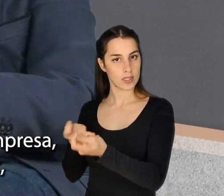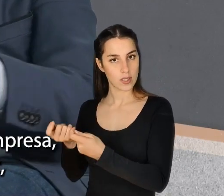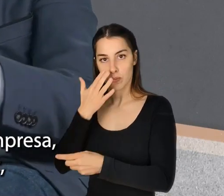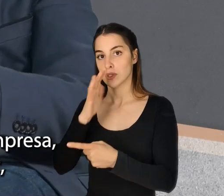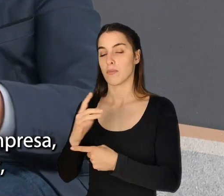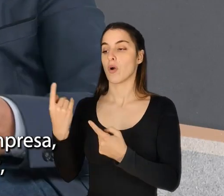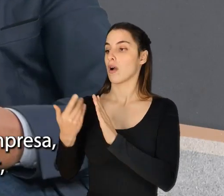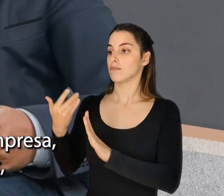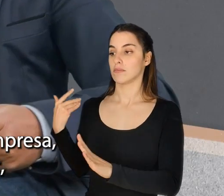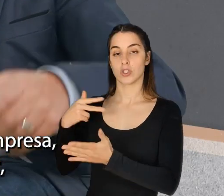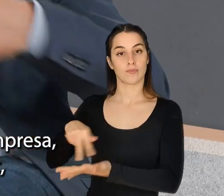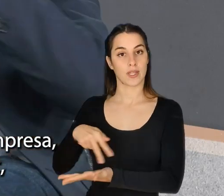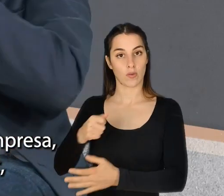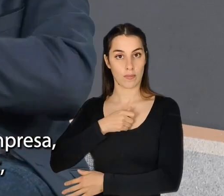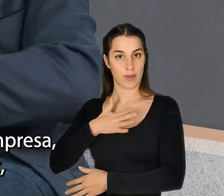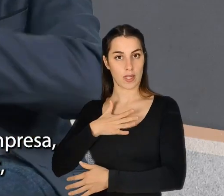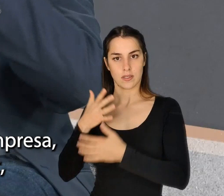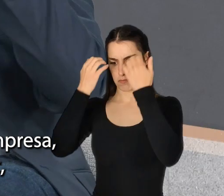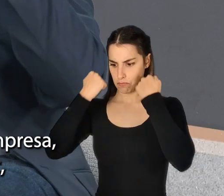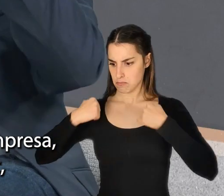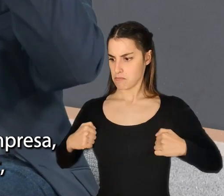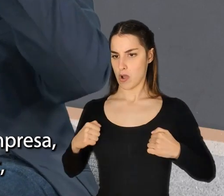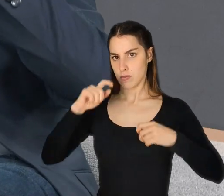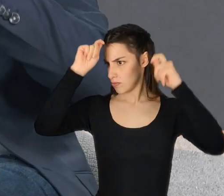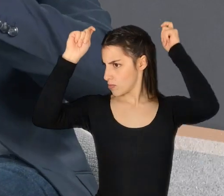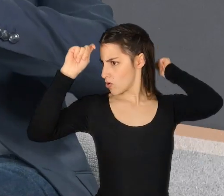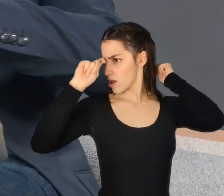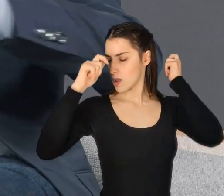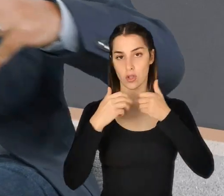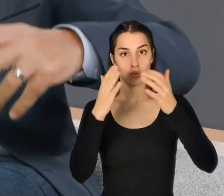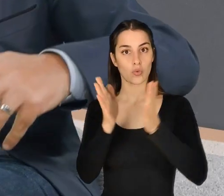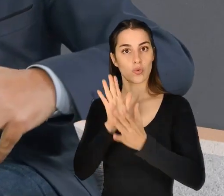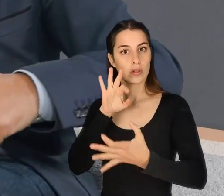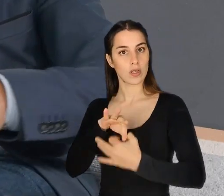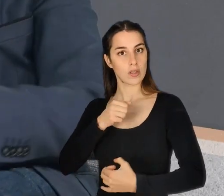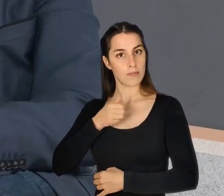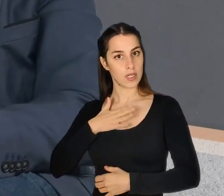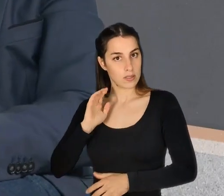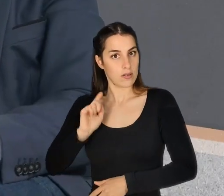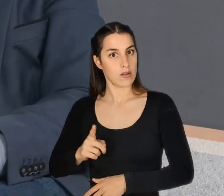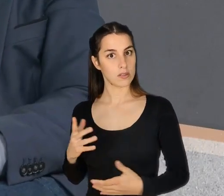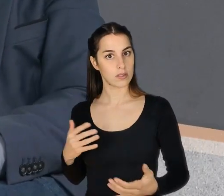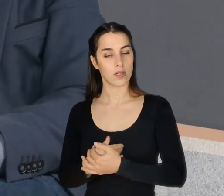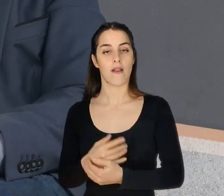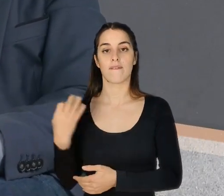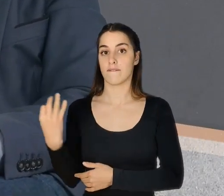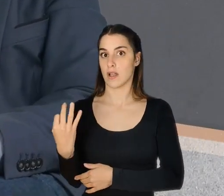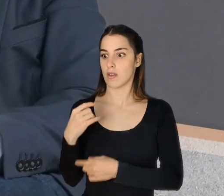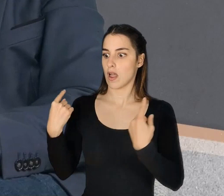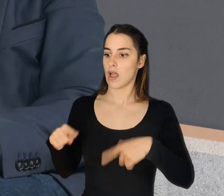Sim. Há dias tivemos um espetáculo com uma empresa em que o senhor andava polo de t-shirt, de boné, tudo e mais alguma coisa da própria empresa.